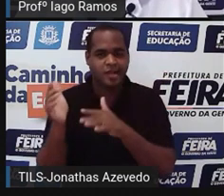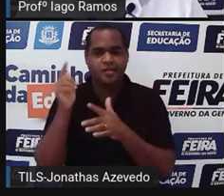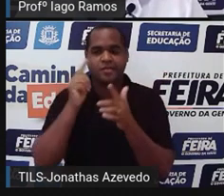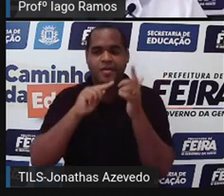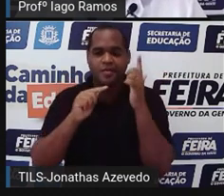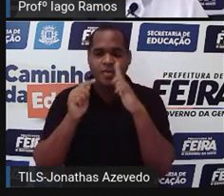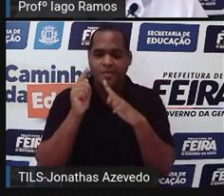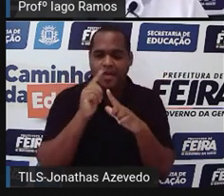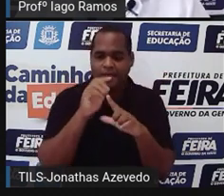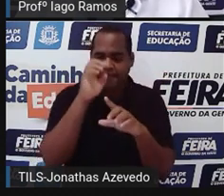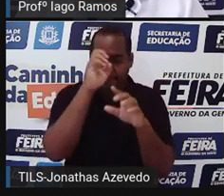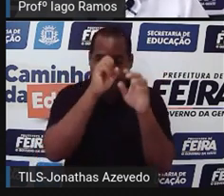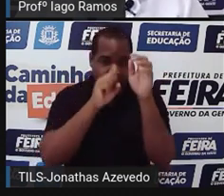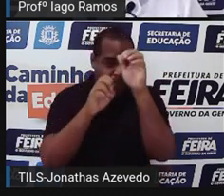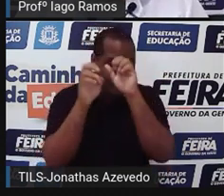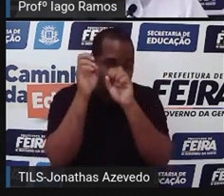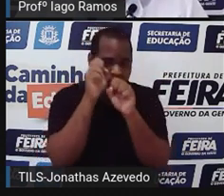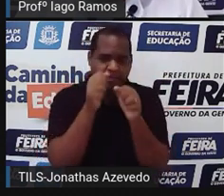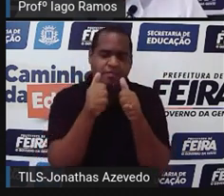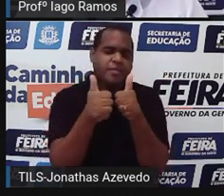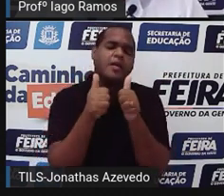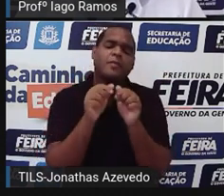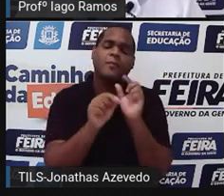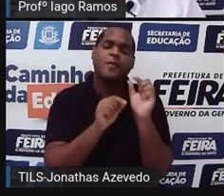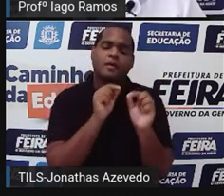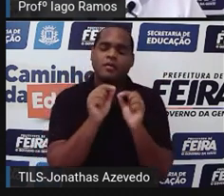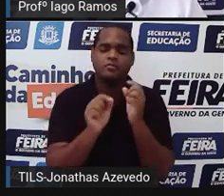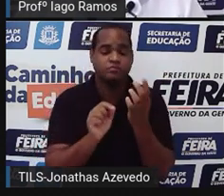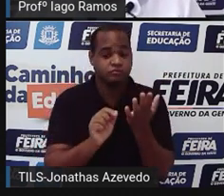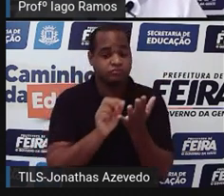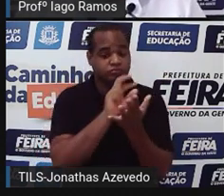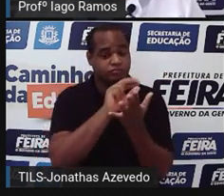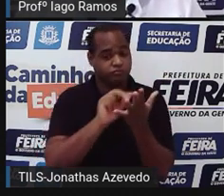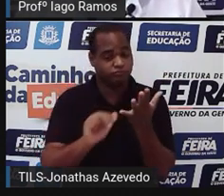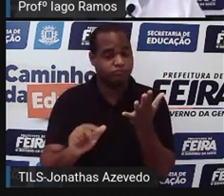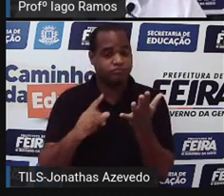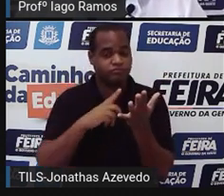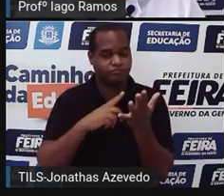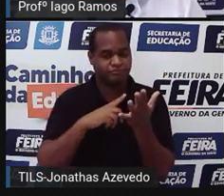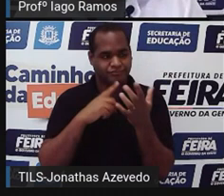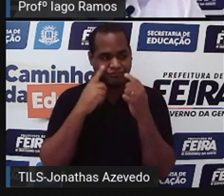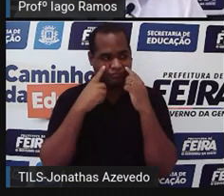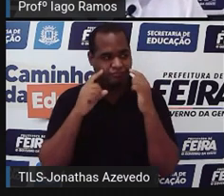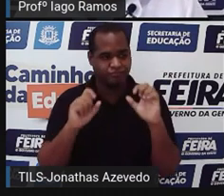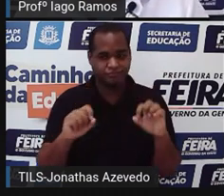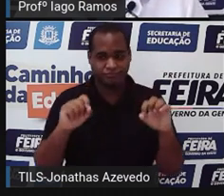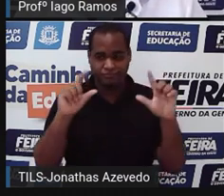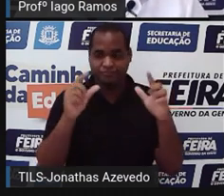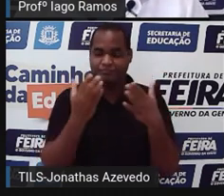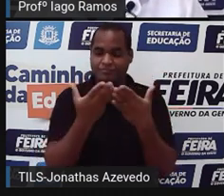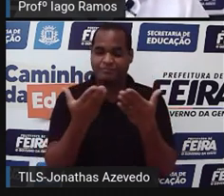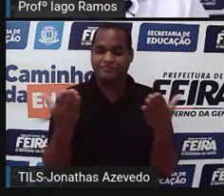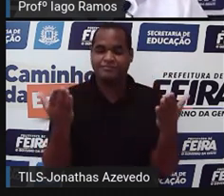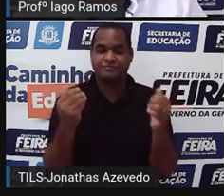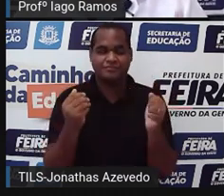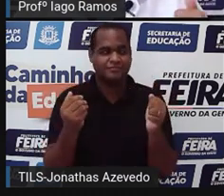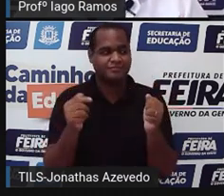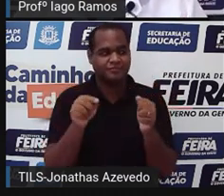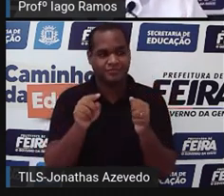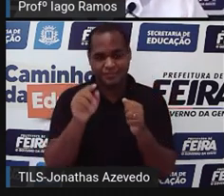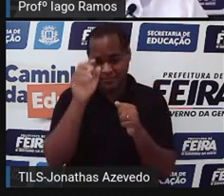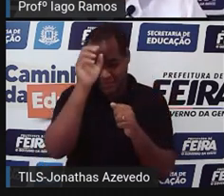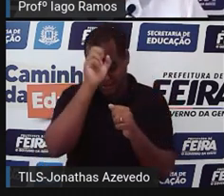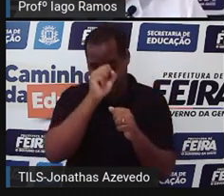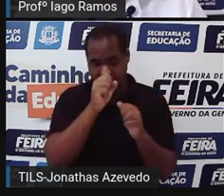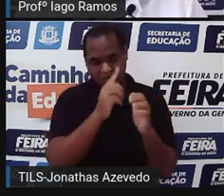sobre os gráficos? A gente aprendeu algumas coisinhas que estão aí na tela para você, tá bom? A gente aprendeu o que